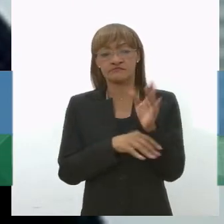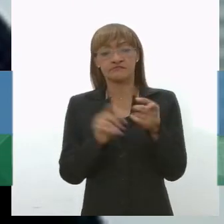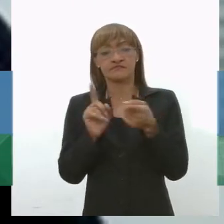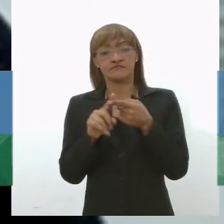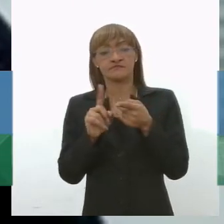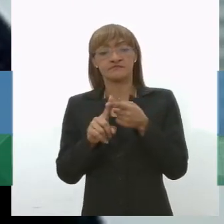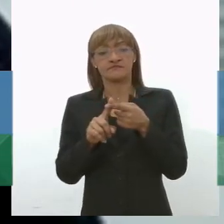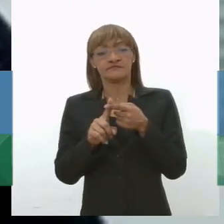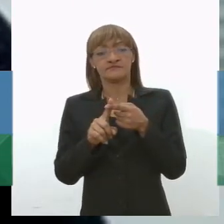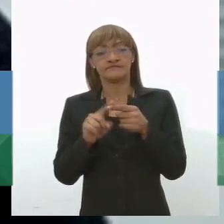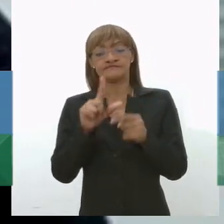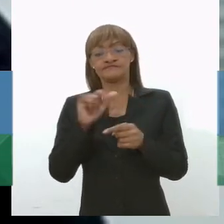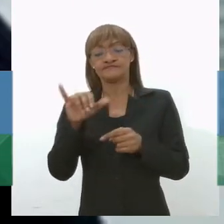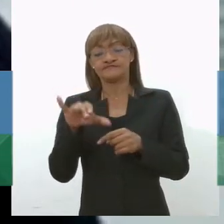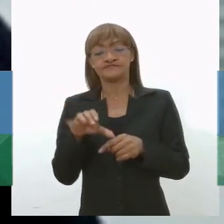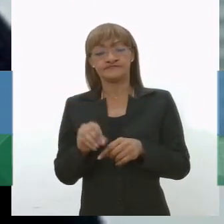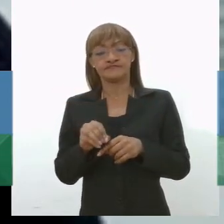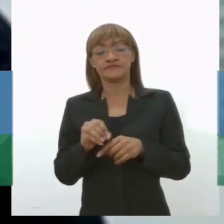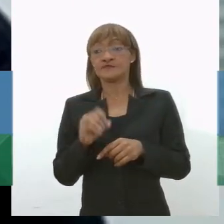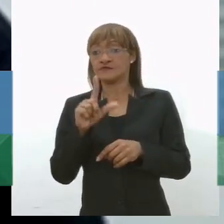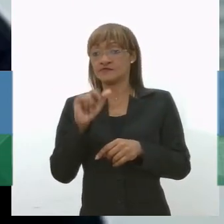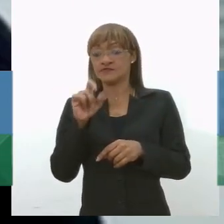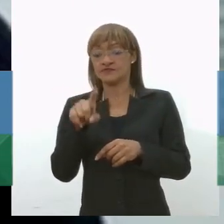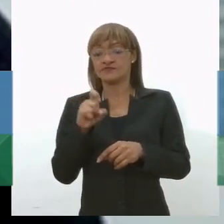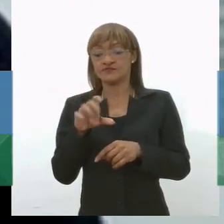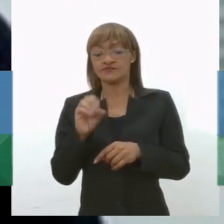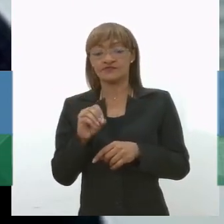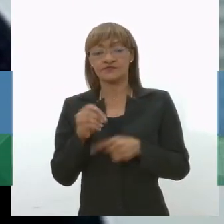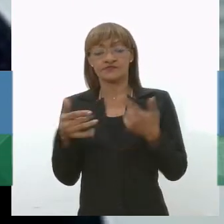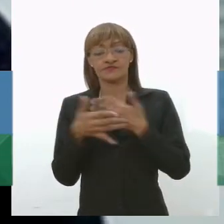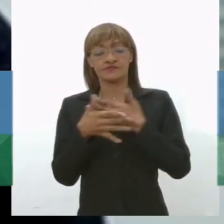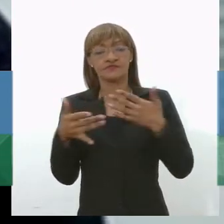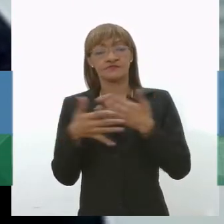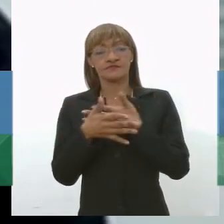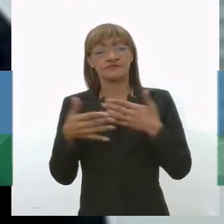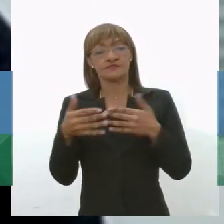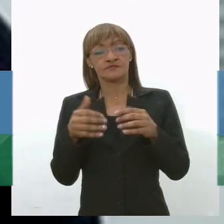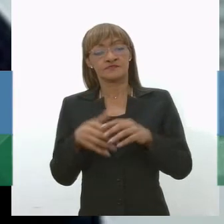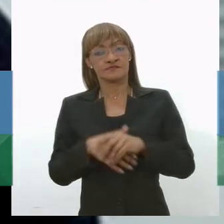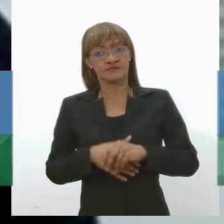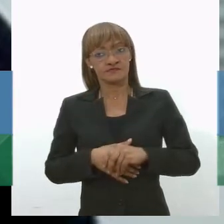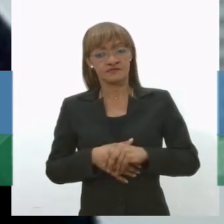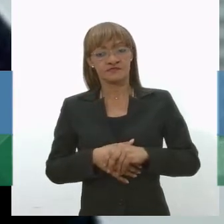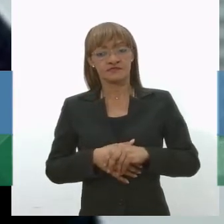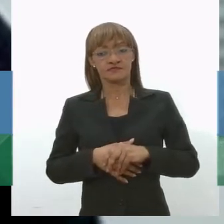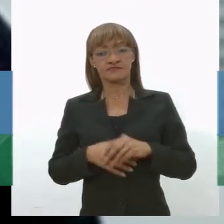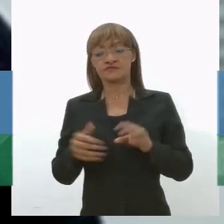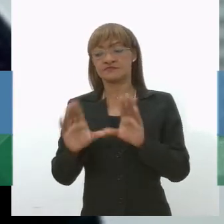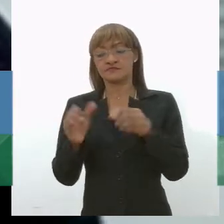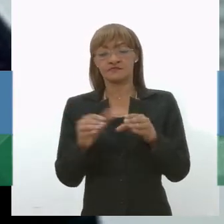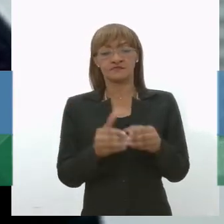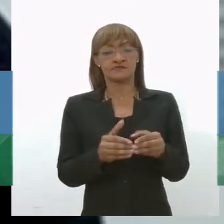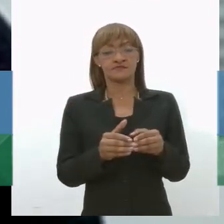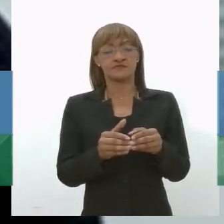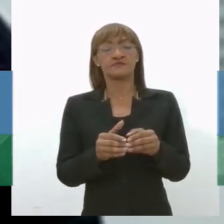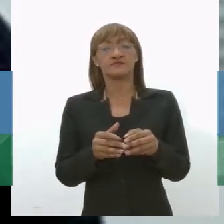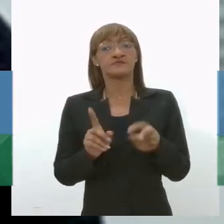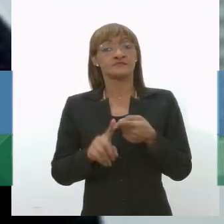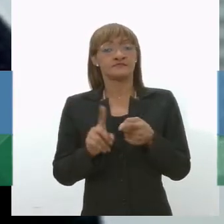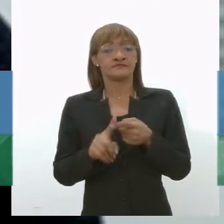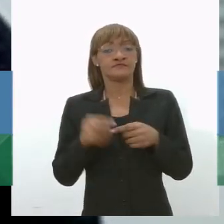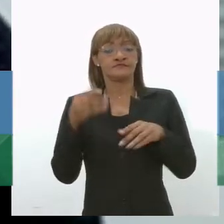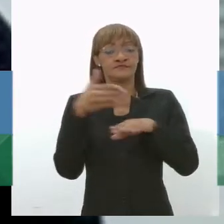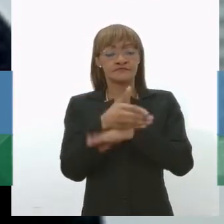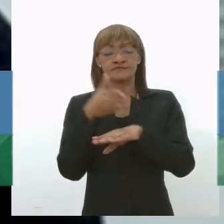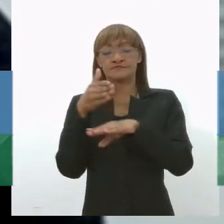de lixo da cidade, nós temos o item contratual que são as equipes de educação ambiental, elas vão porta a porta,